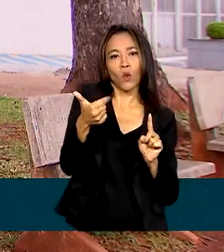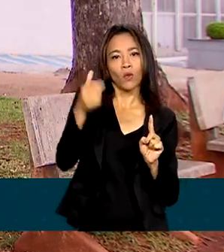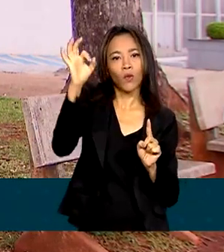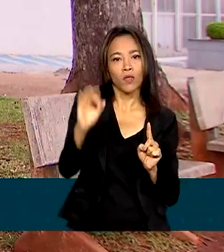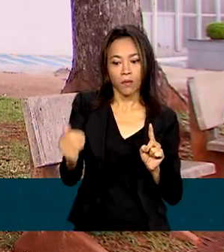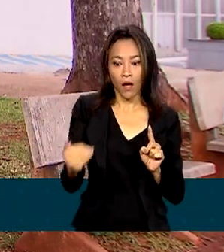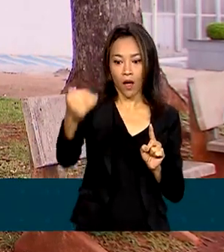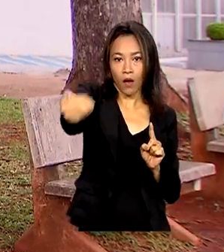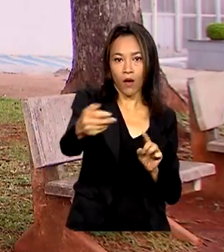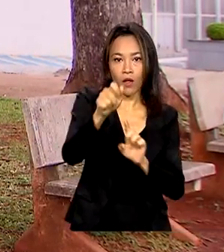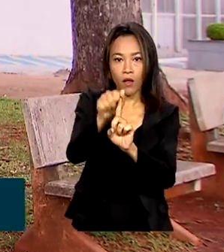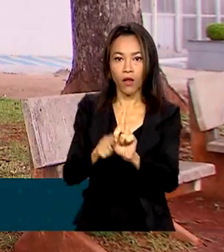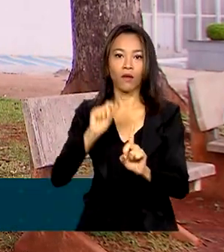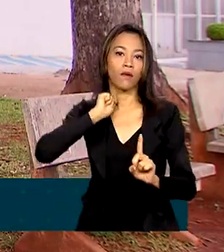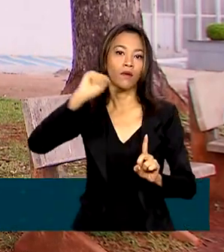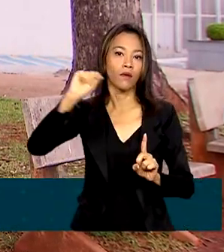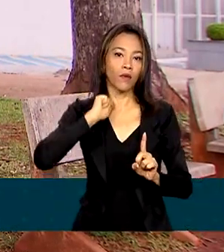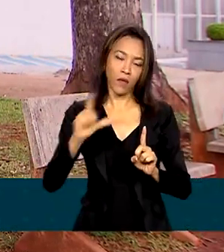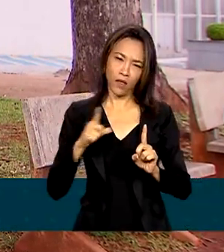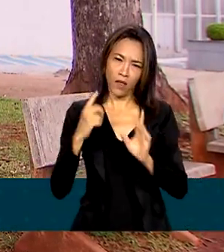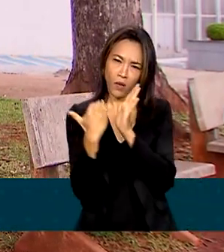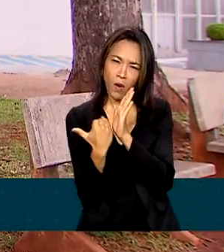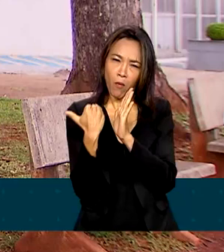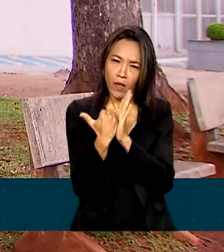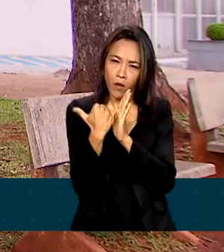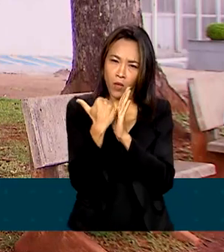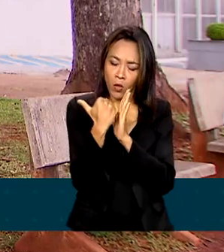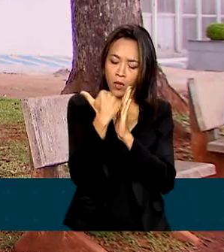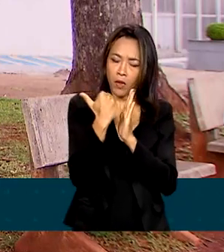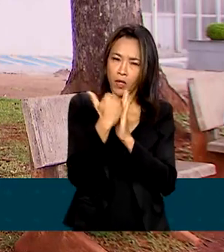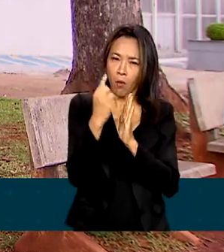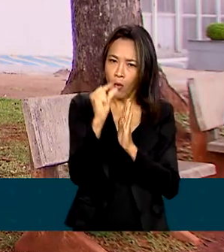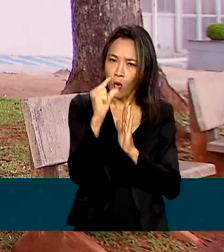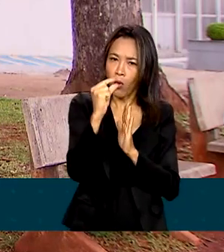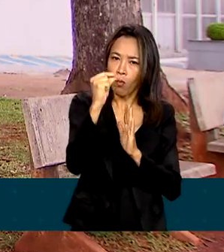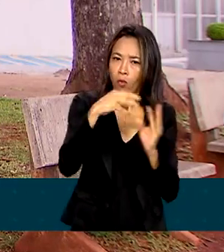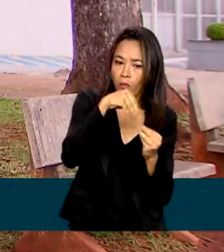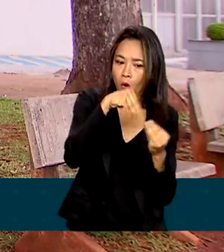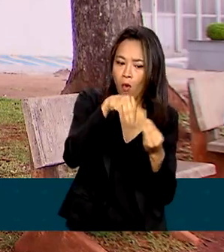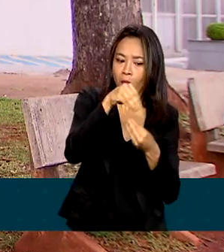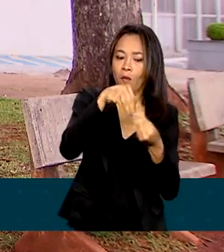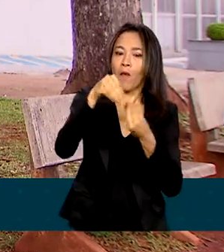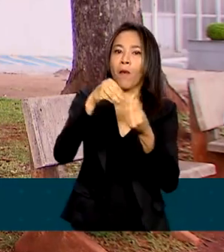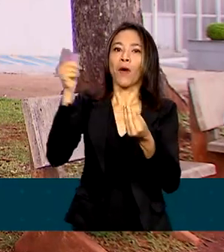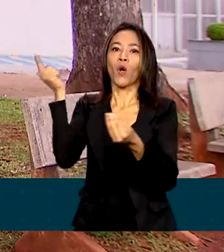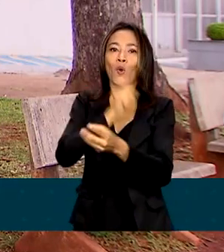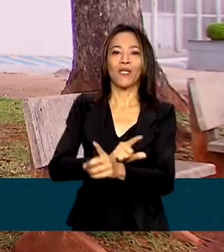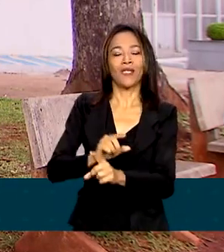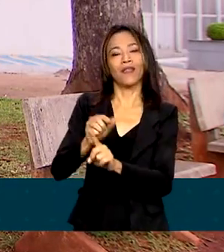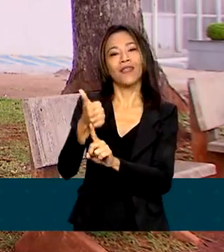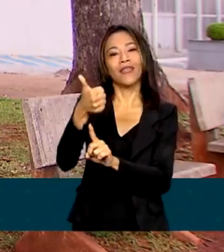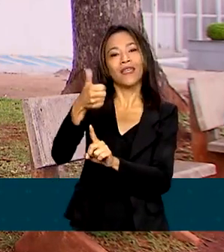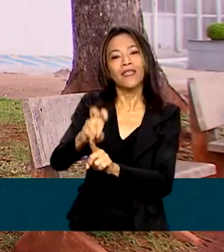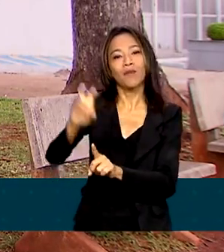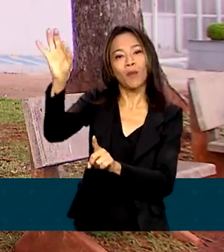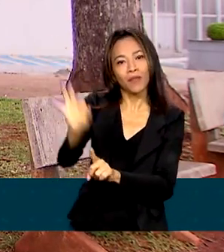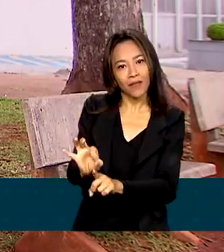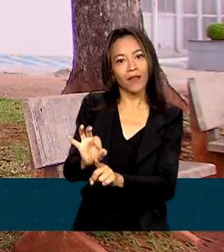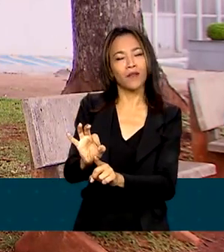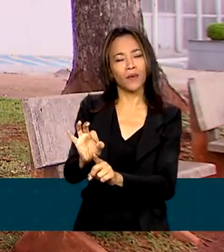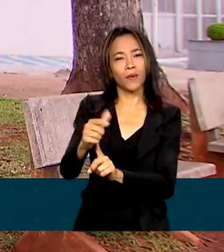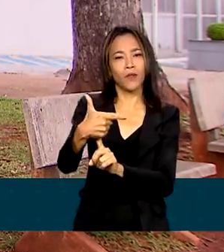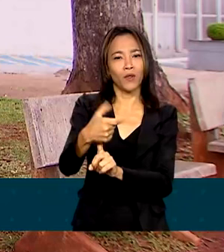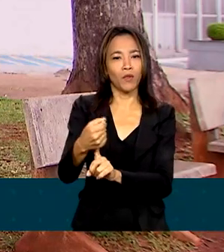de abril. A meta é que ocorra um acréscimo gradual da mistura até que a porcentagem atinja 15% em